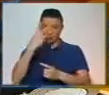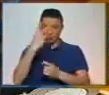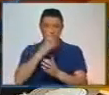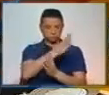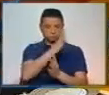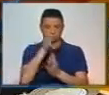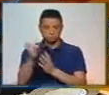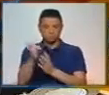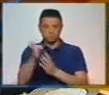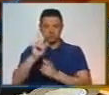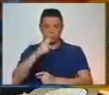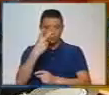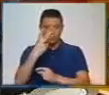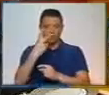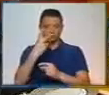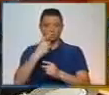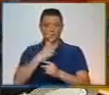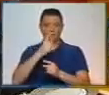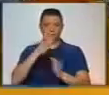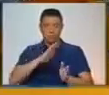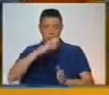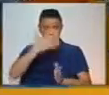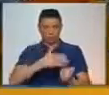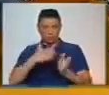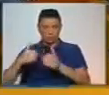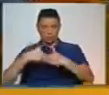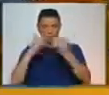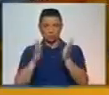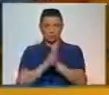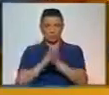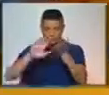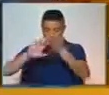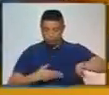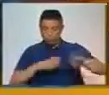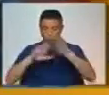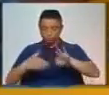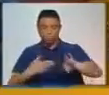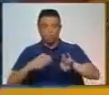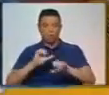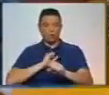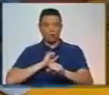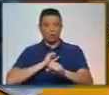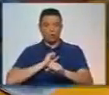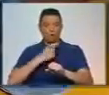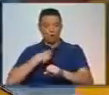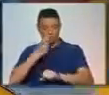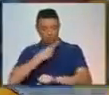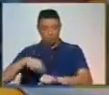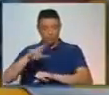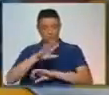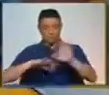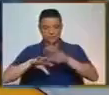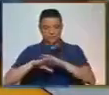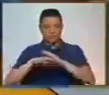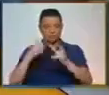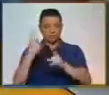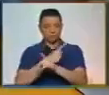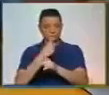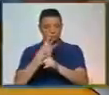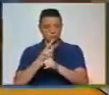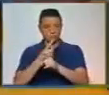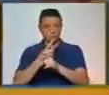direções. Um, tudo aquilo que nós produzimos e que consideramos produto